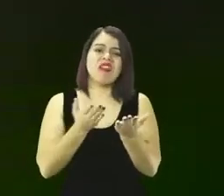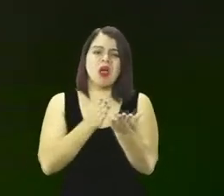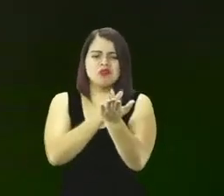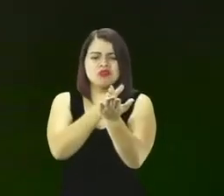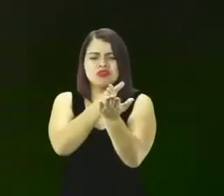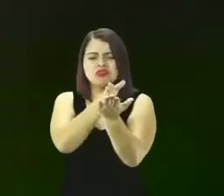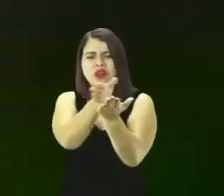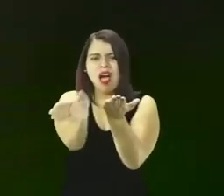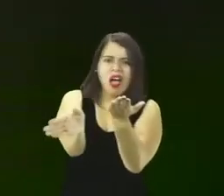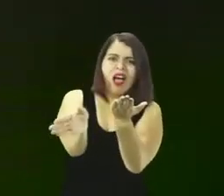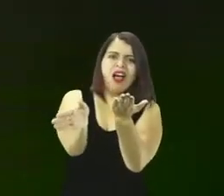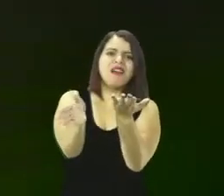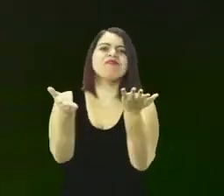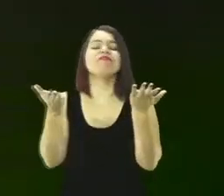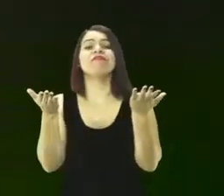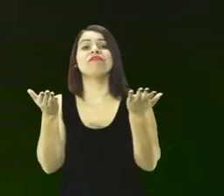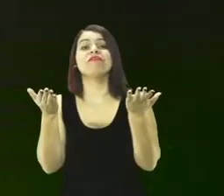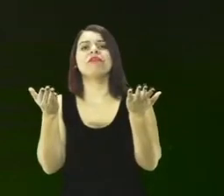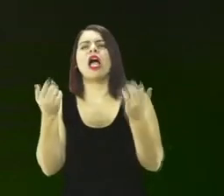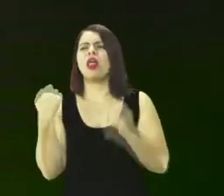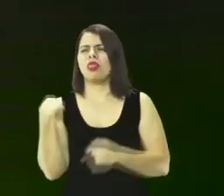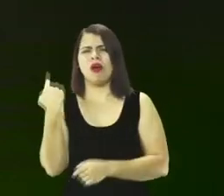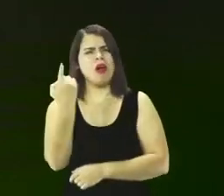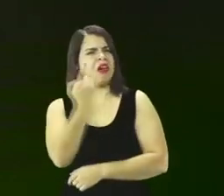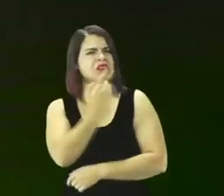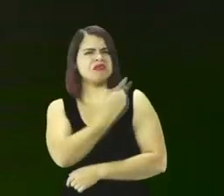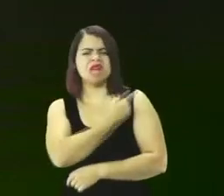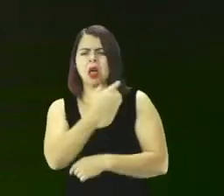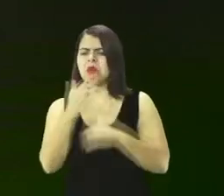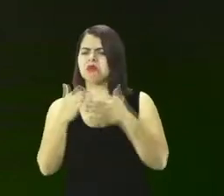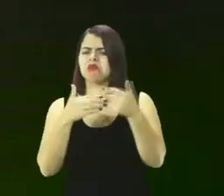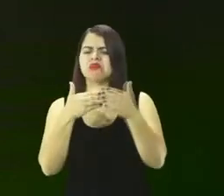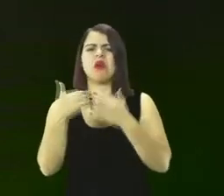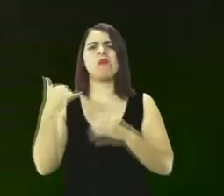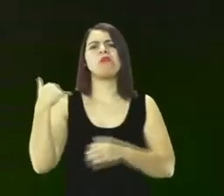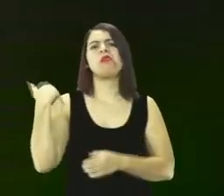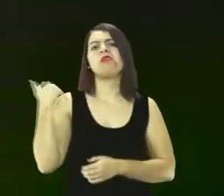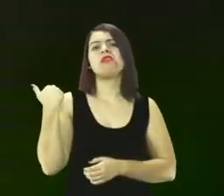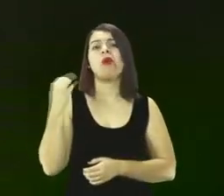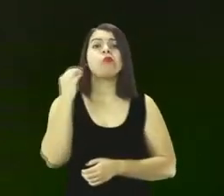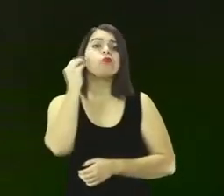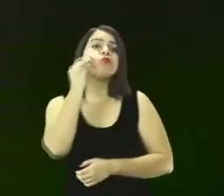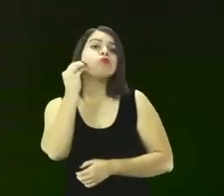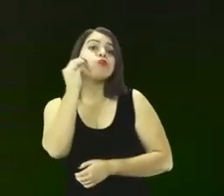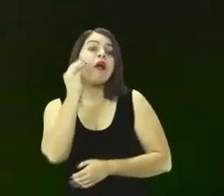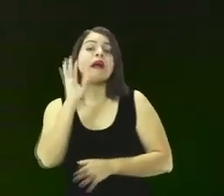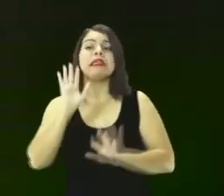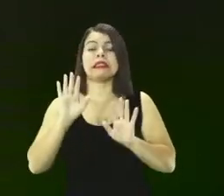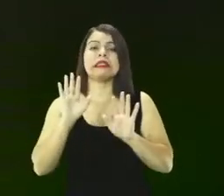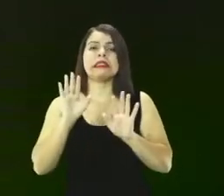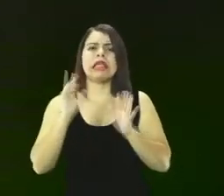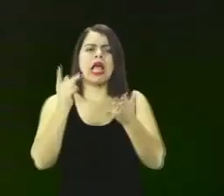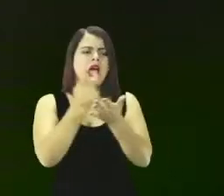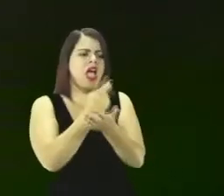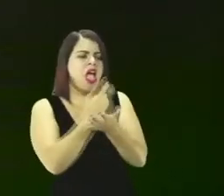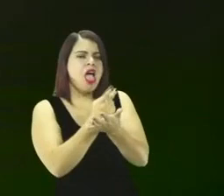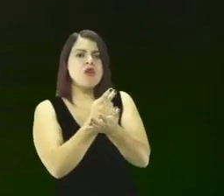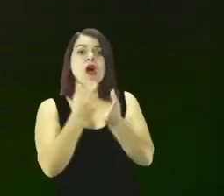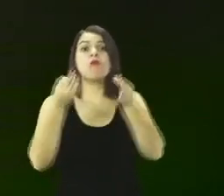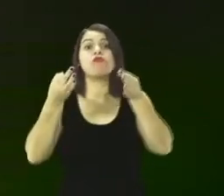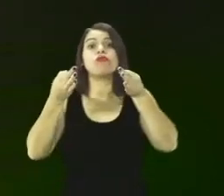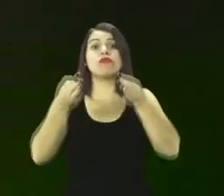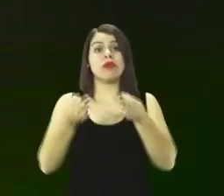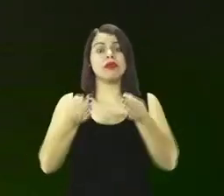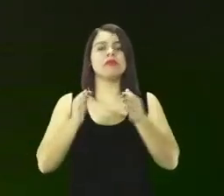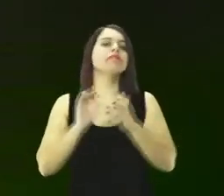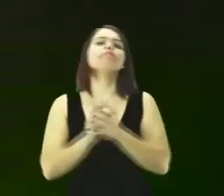Todos nós, independente da sua idade, temos uma experiência com erros e acertos. Da galera que